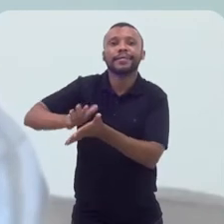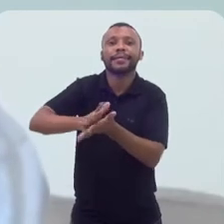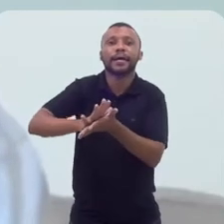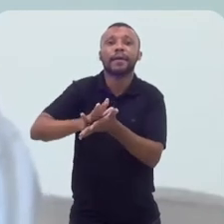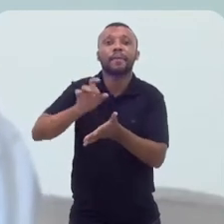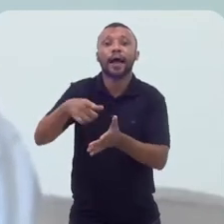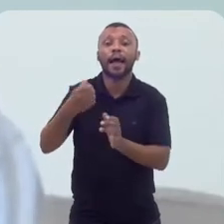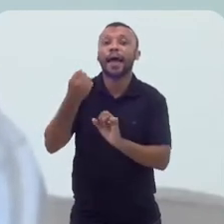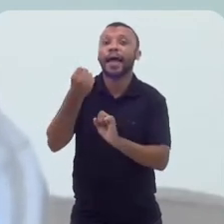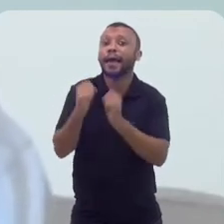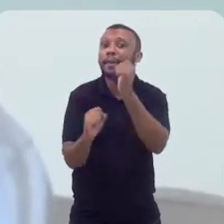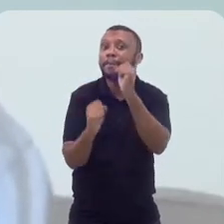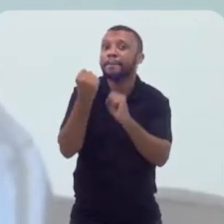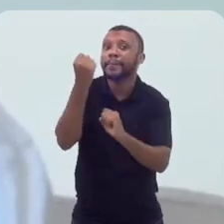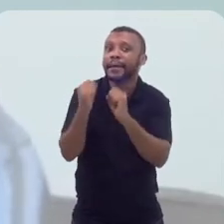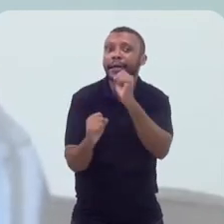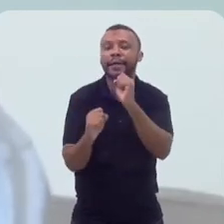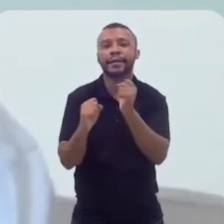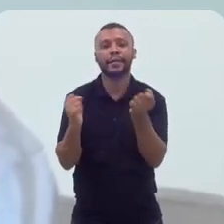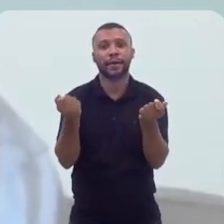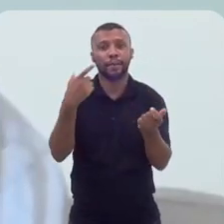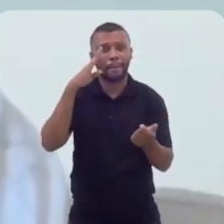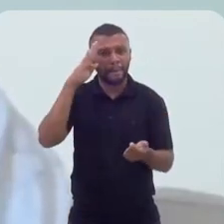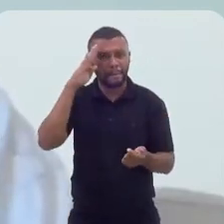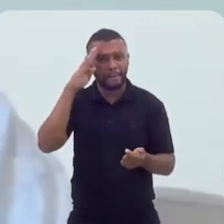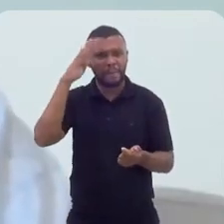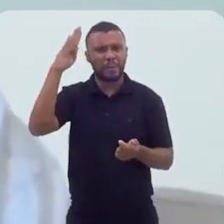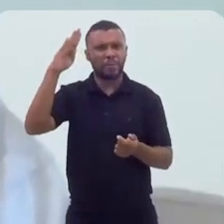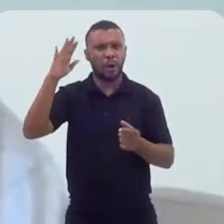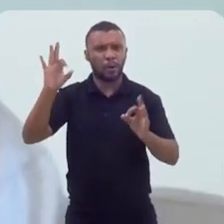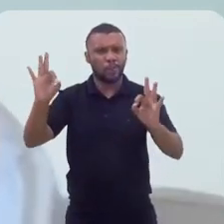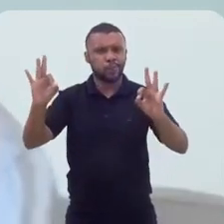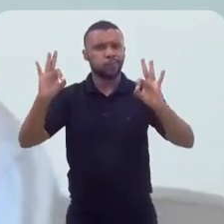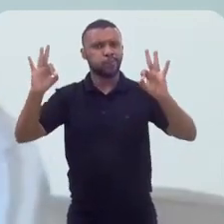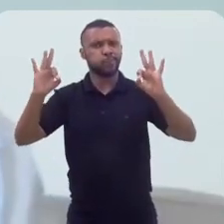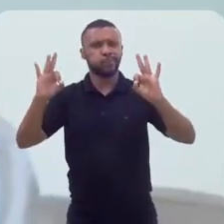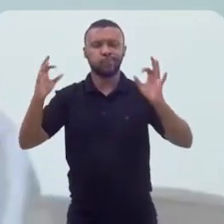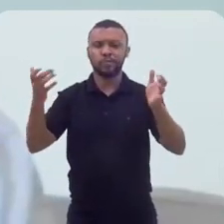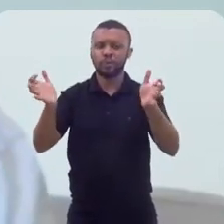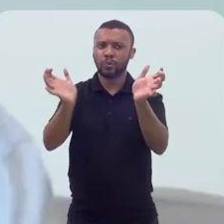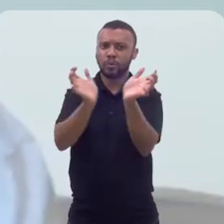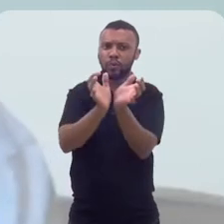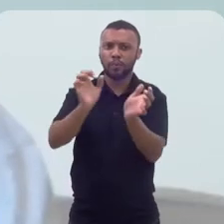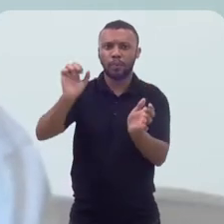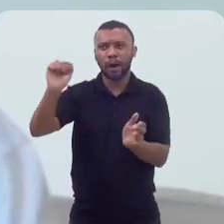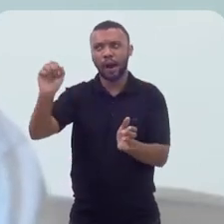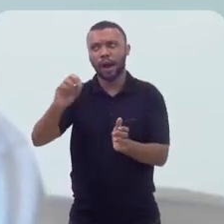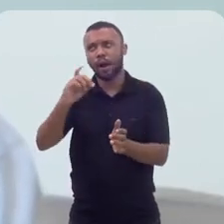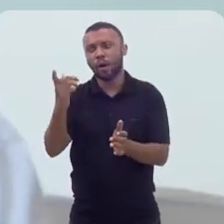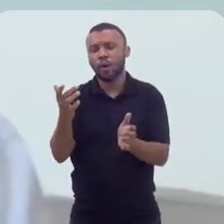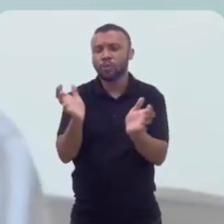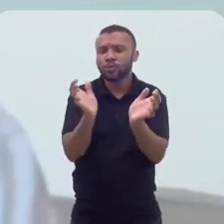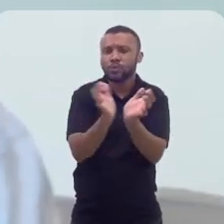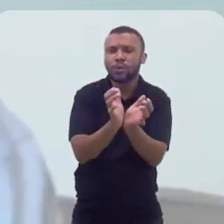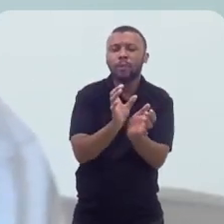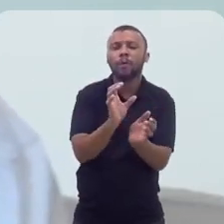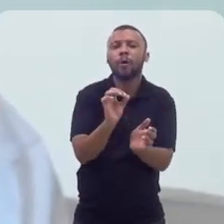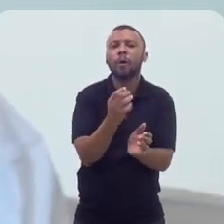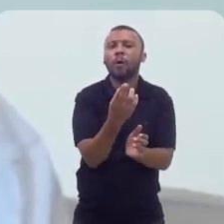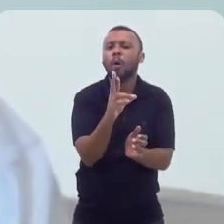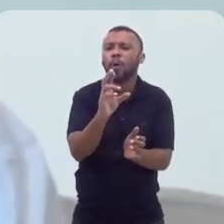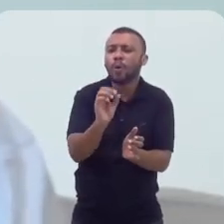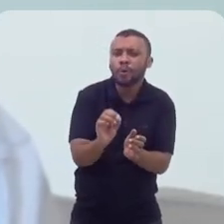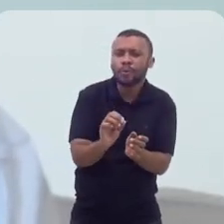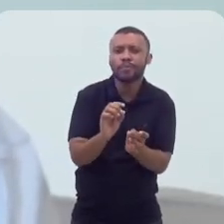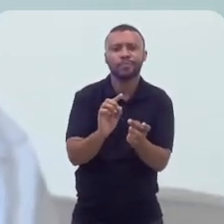é empresa. Você não tem nenhuma grande agremiação do Grupo Especial ou da Série Ouro, que é o